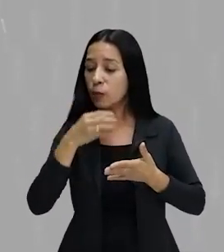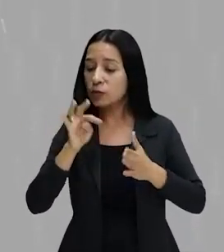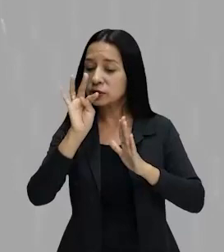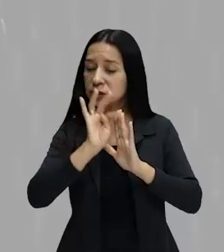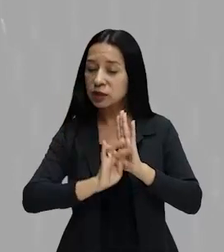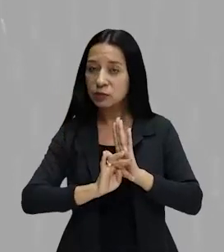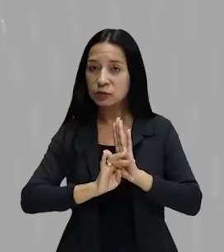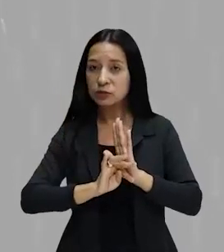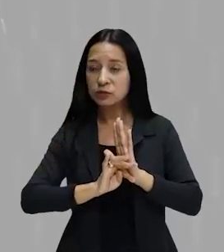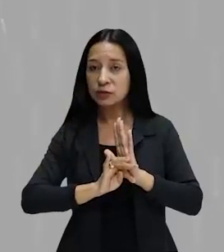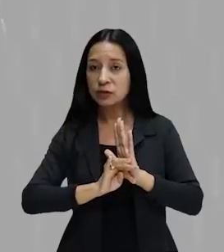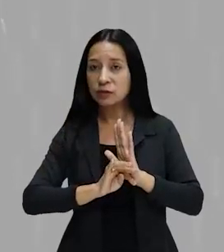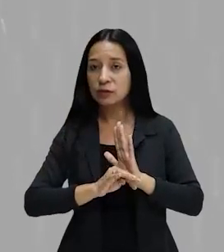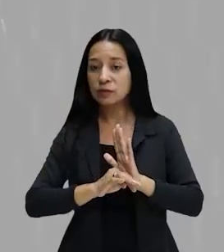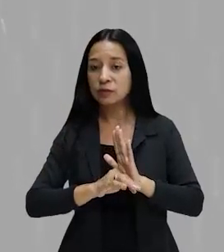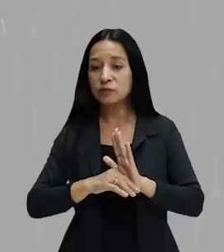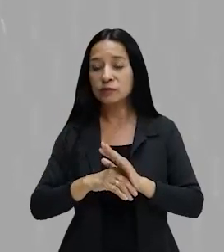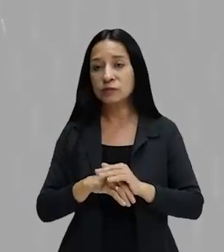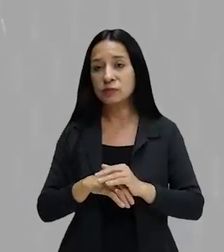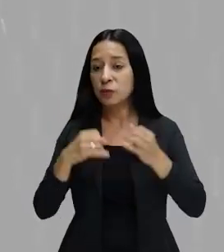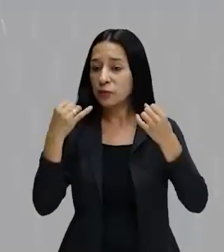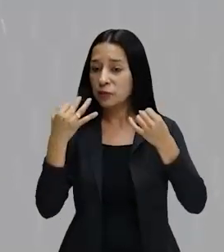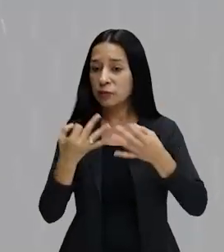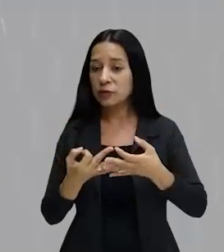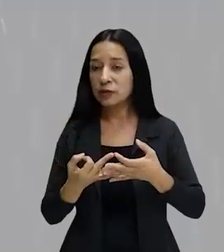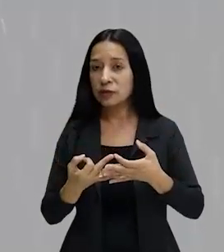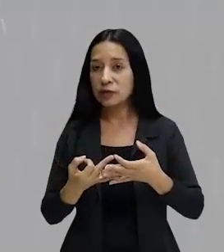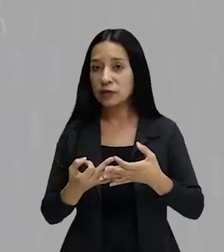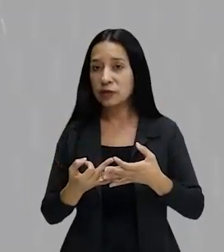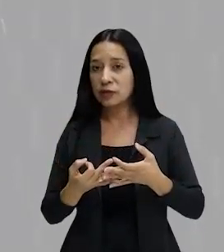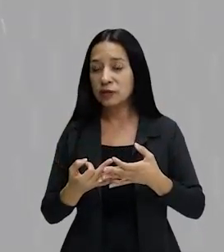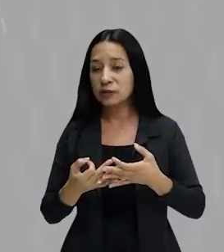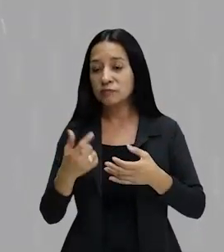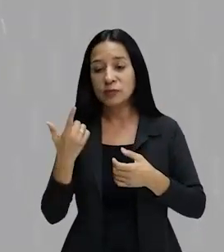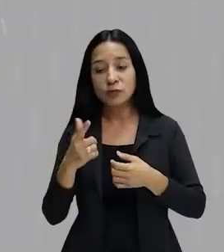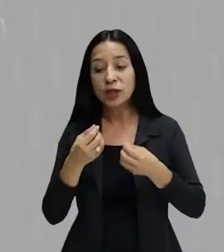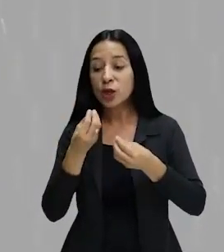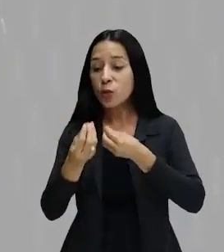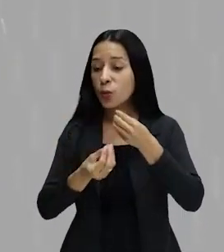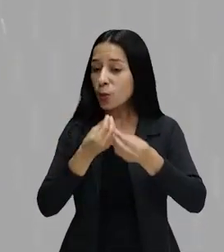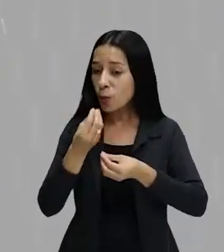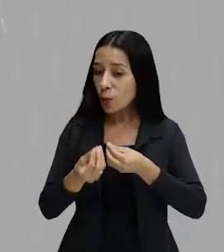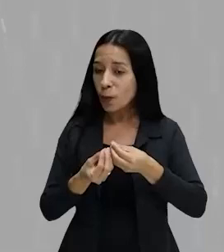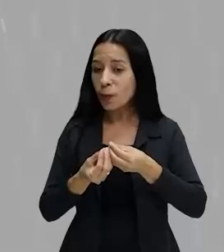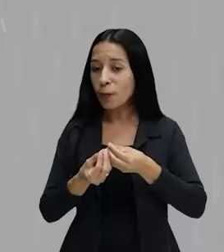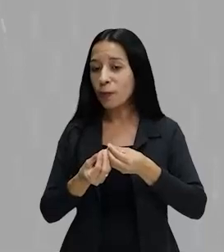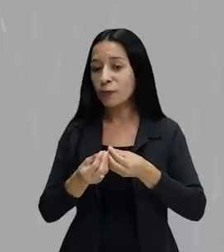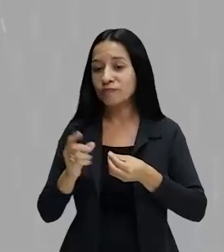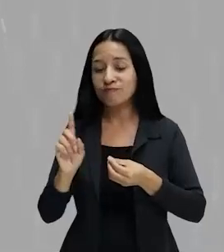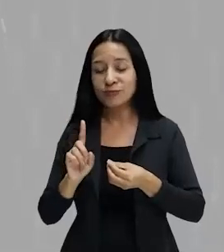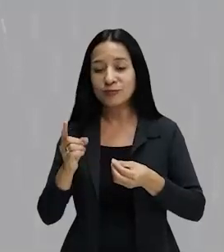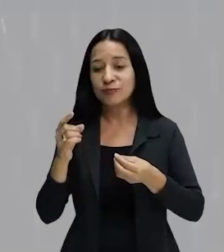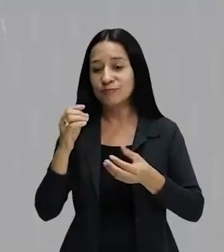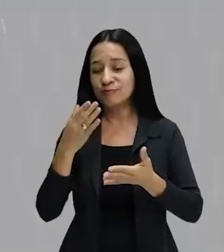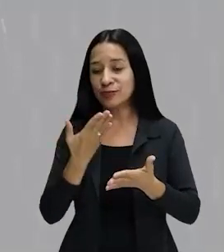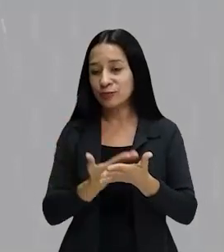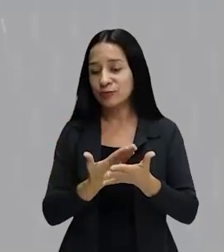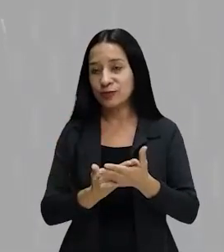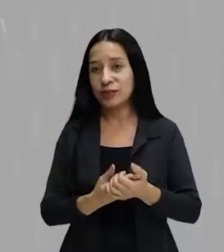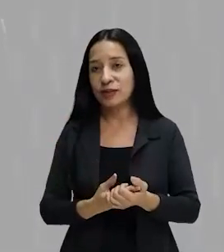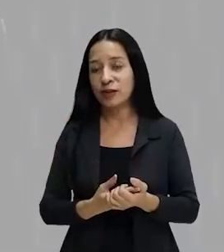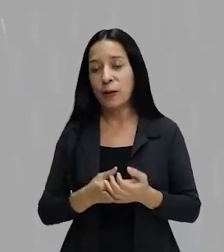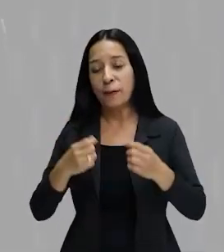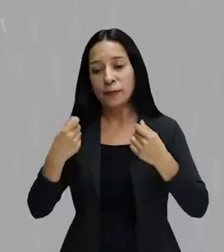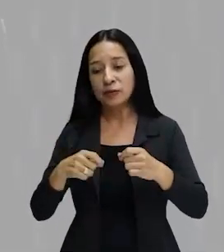Então, como eu já disse, usei a expressão não tem para onde correr. Temos que estudar os conceitos, temos